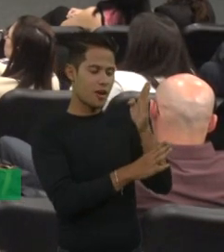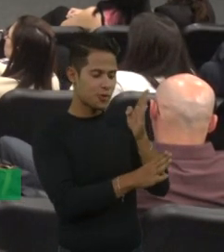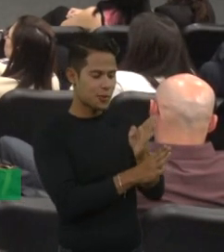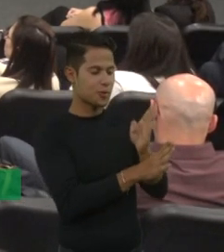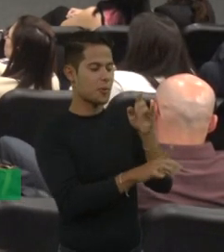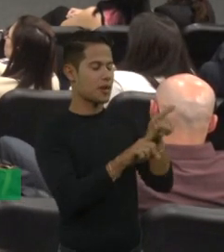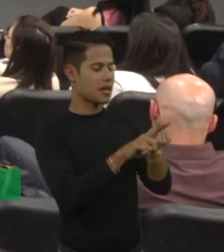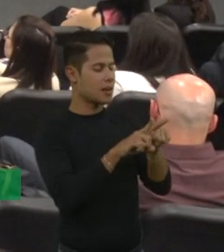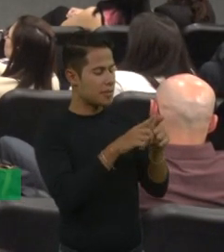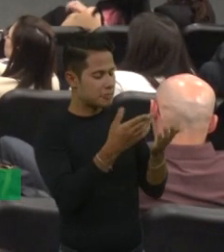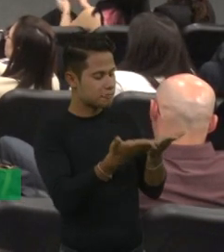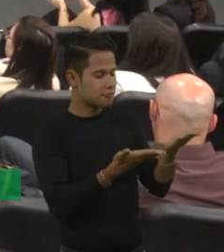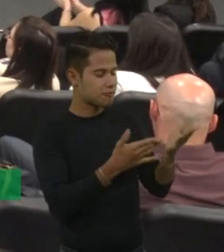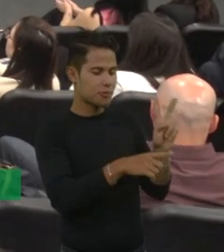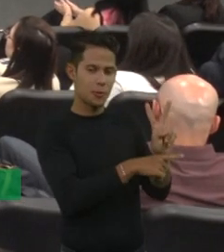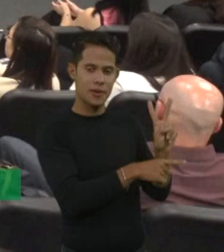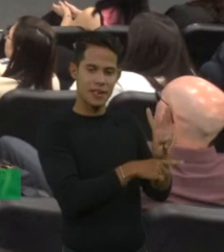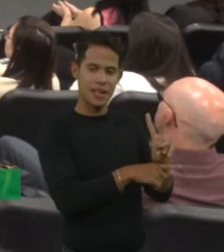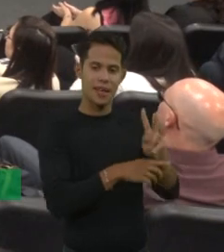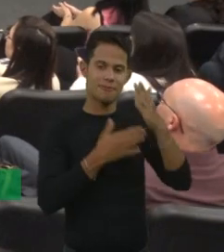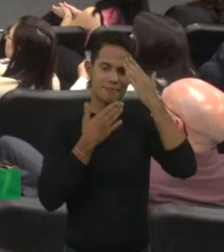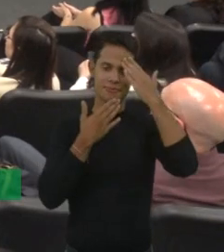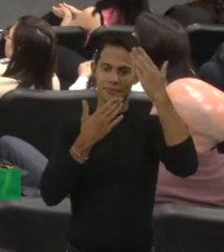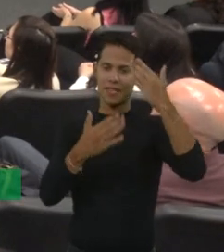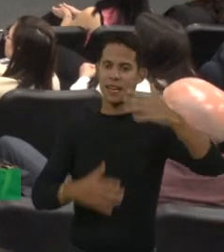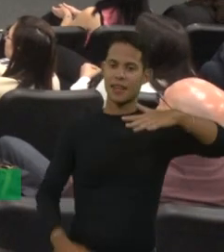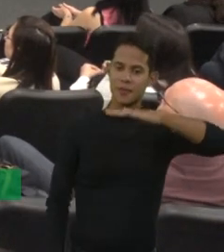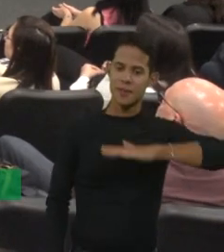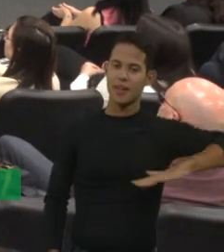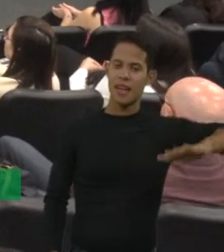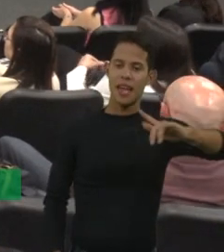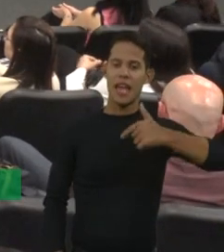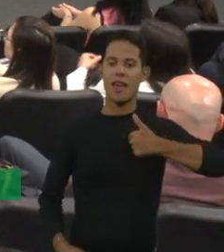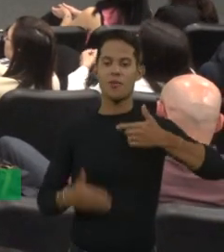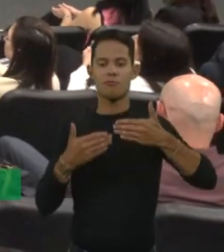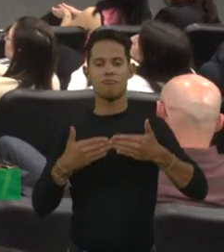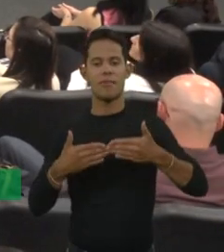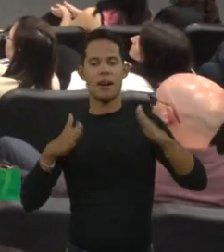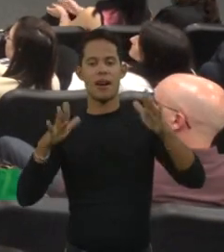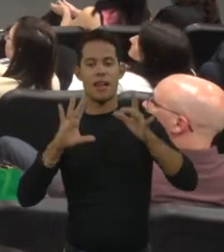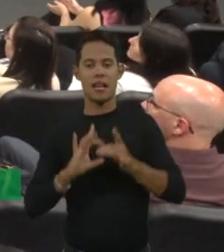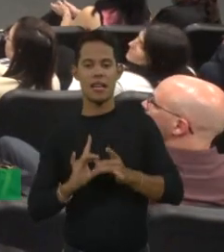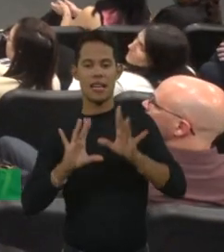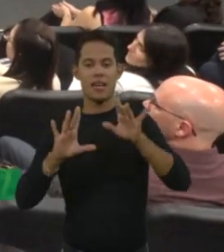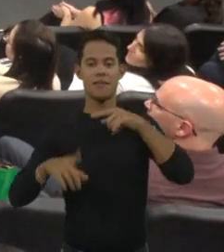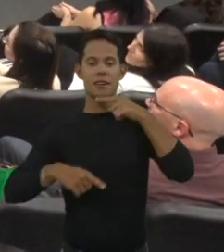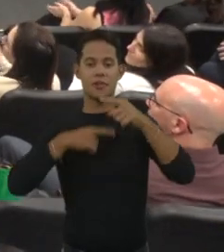o tratamento adequado. Então, está. Muito obrigada. Eu estou aberta às dúvidas. Quem tiver.